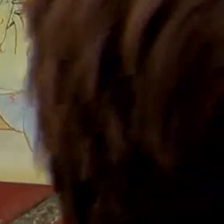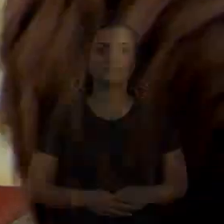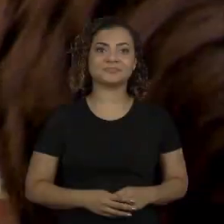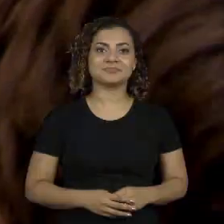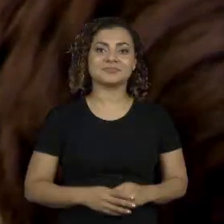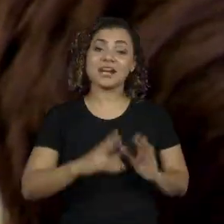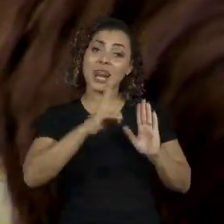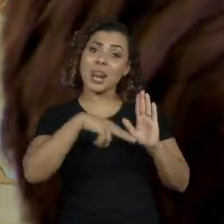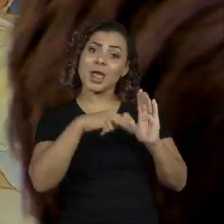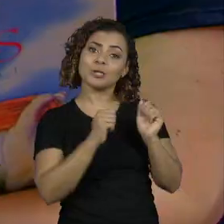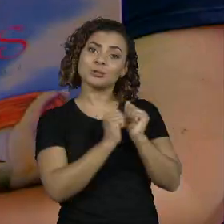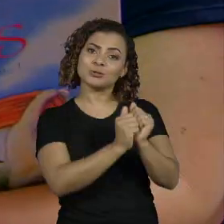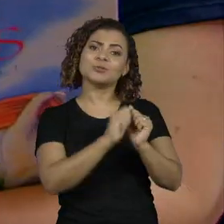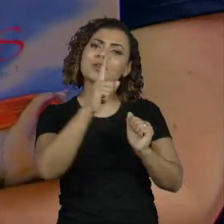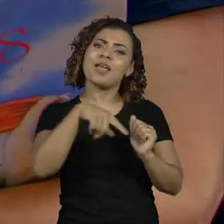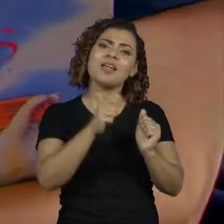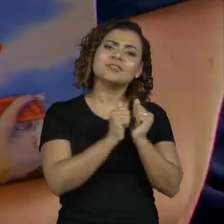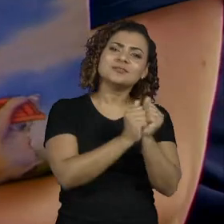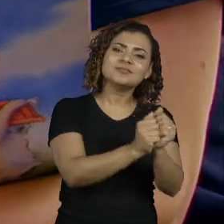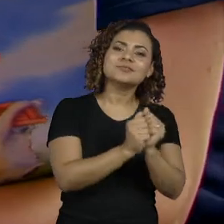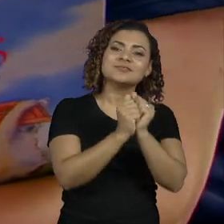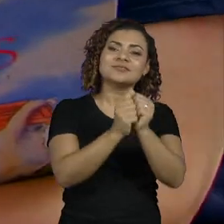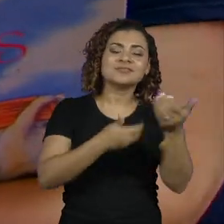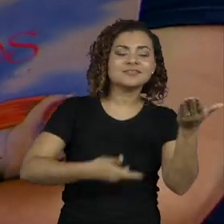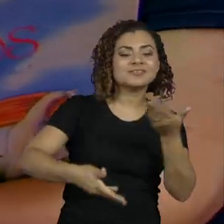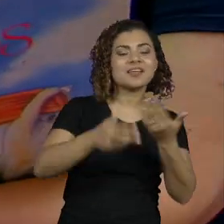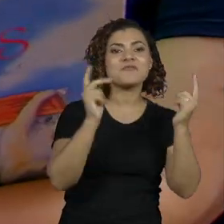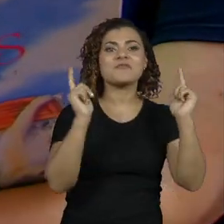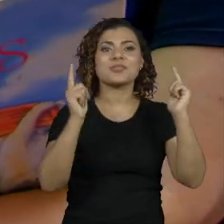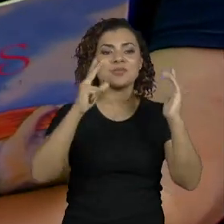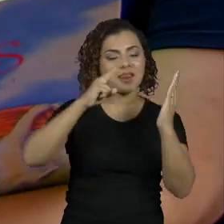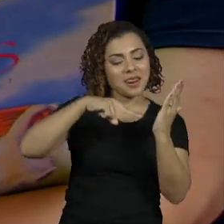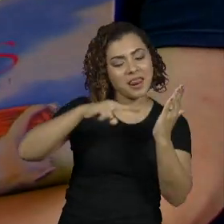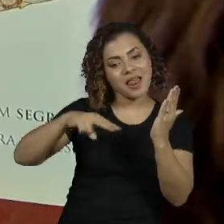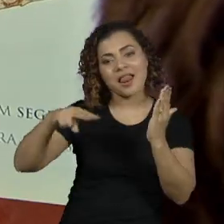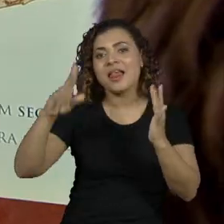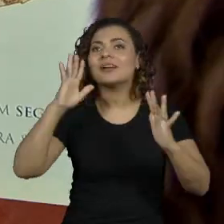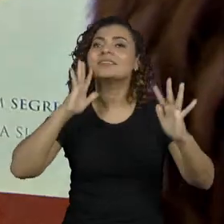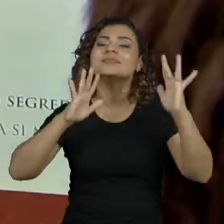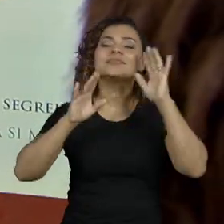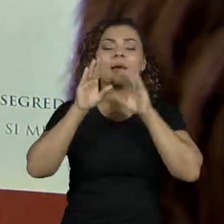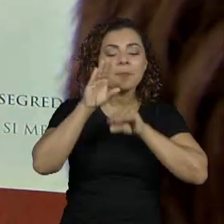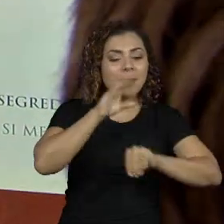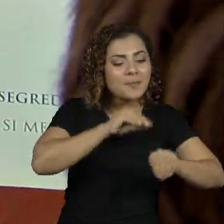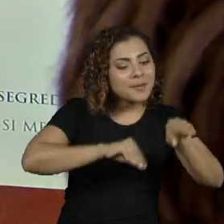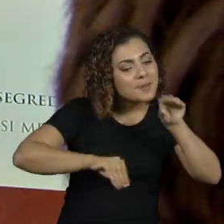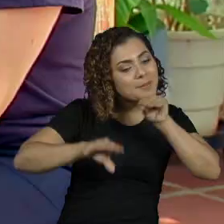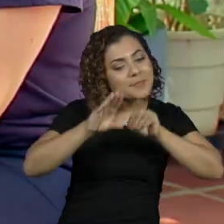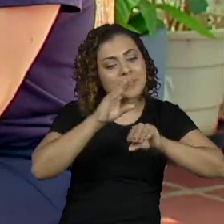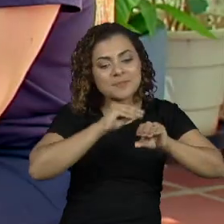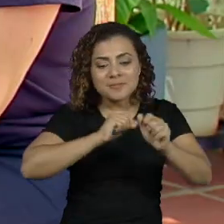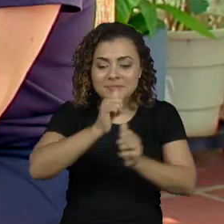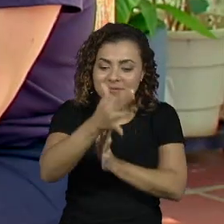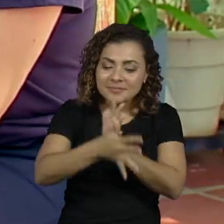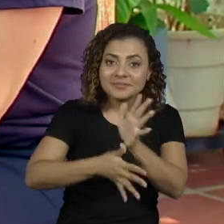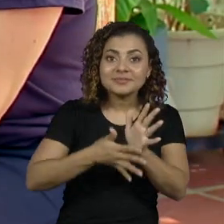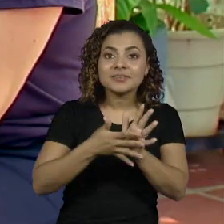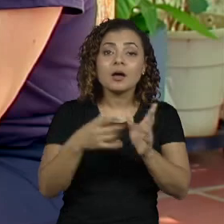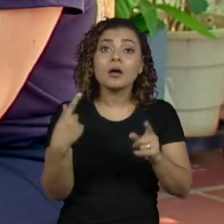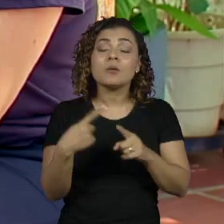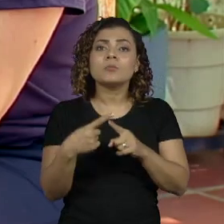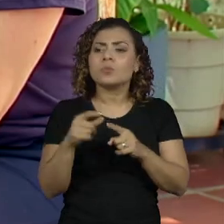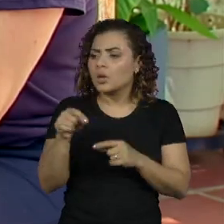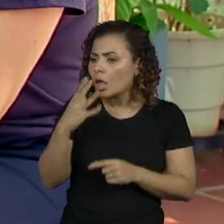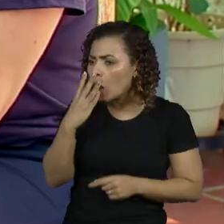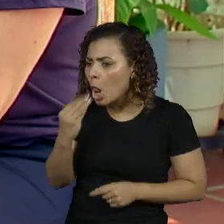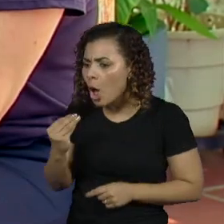Ler junto é acompanhar a aventura das palavras que saem dos lábios de quem se ama. Por que os lobos